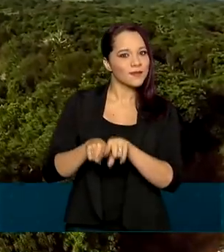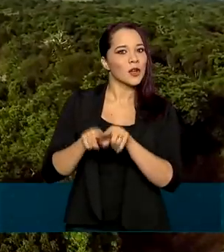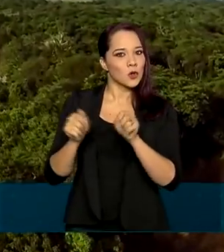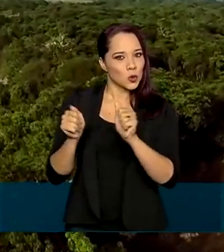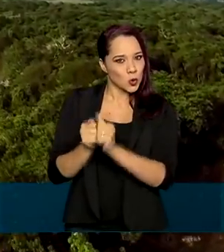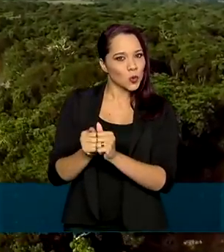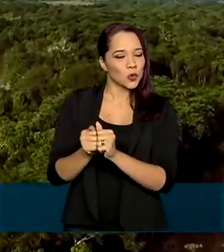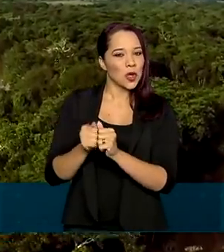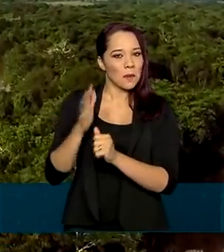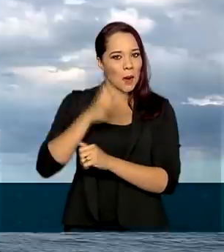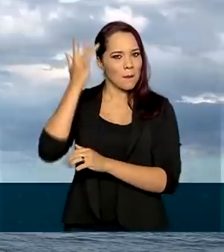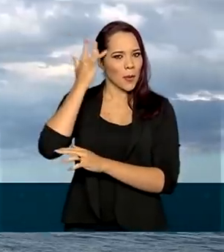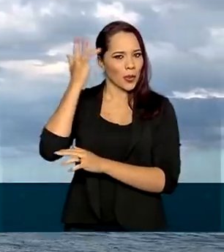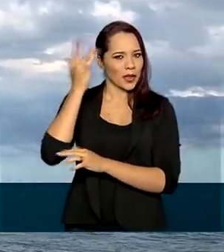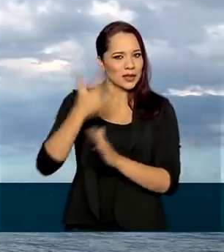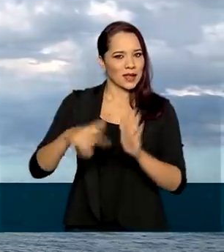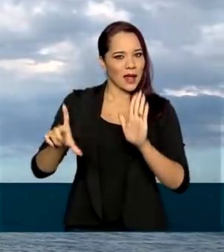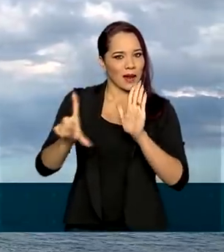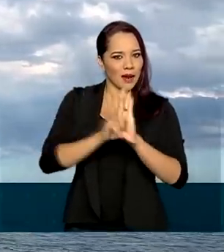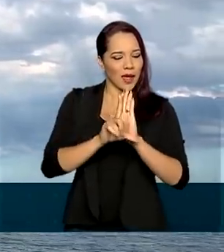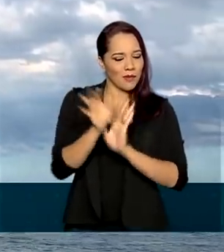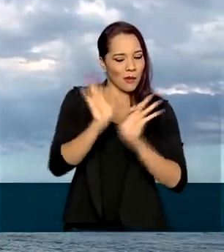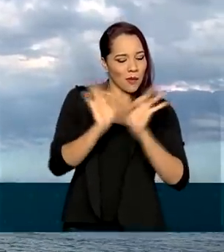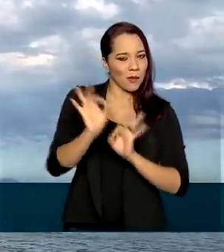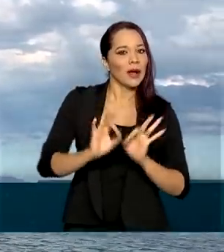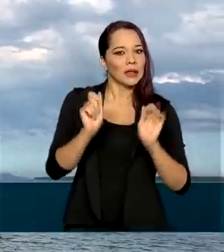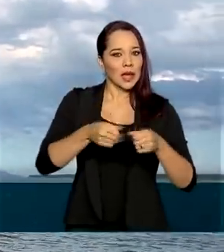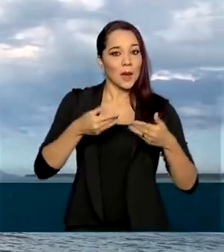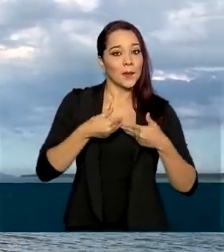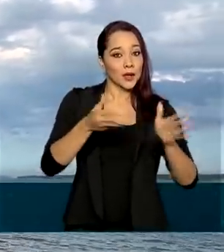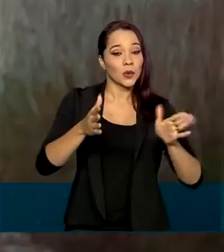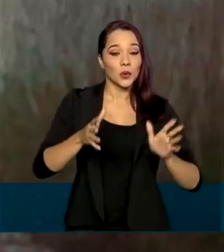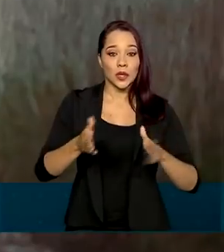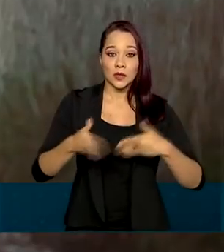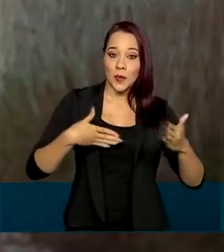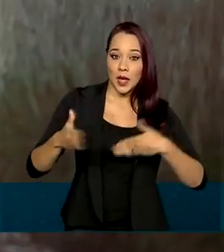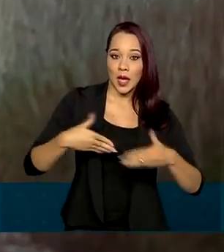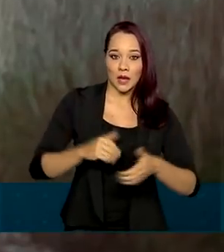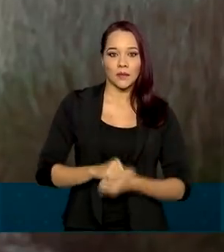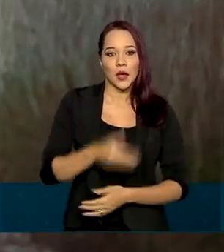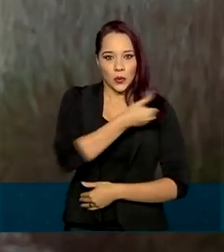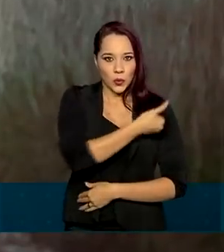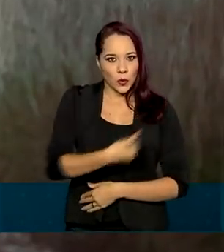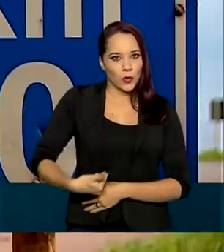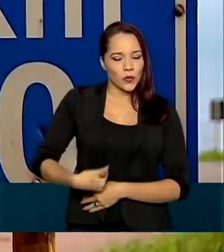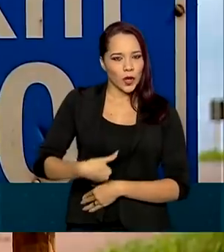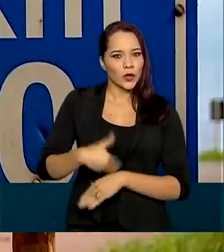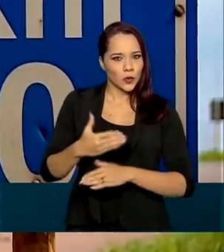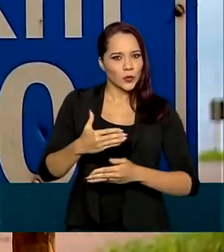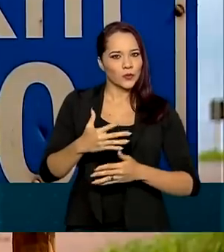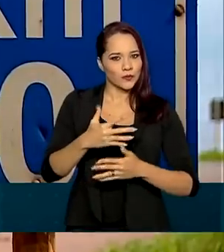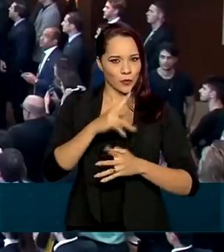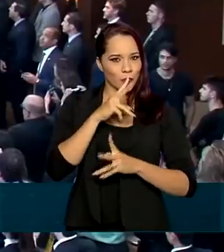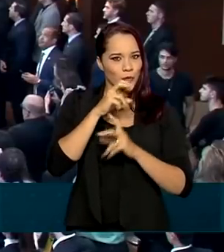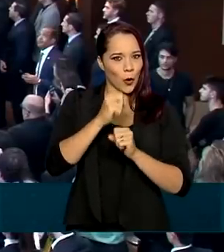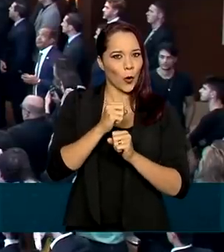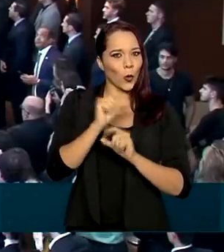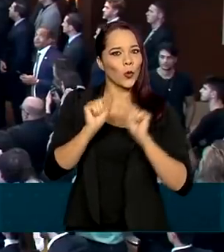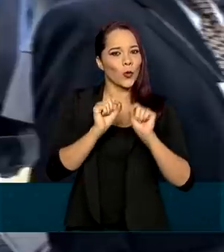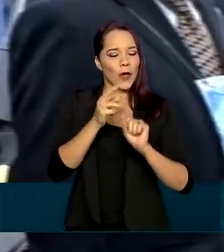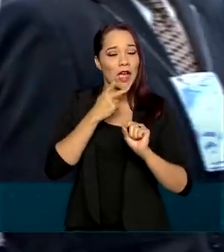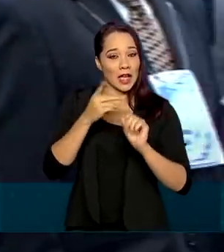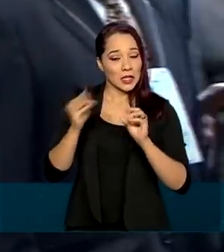para modernizar as leis que favoreçam a abertura de mercado. E o governo reforça. Essa agenda de